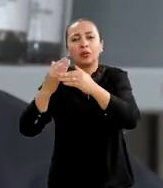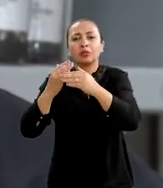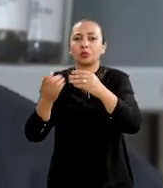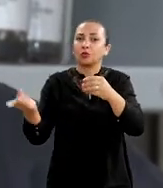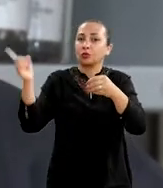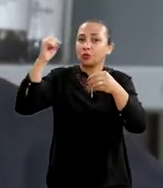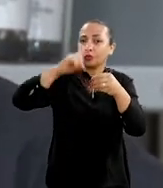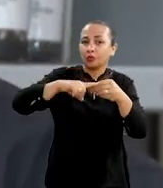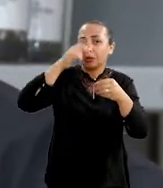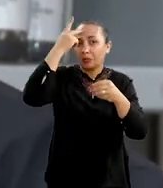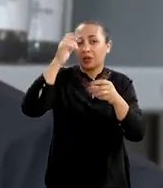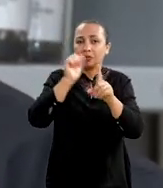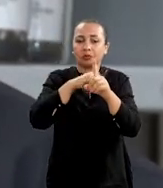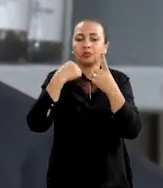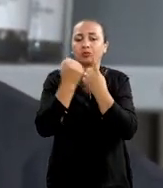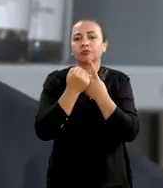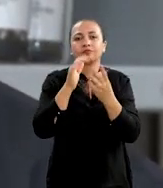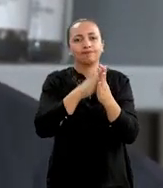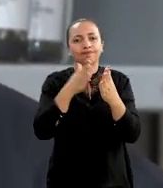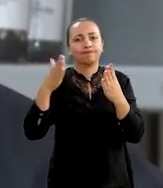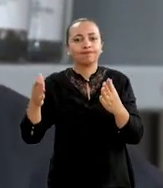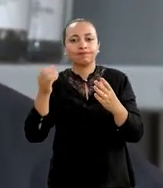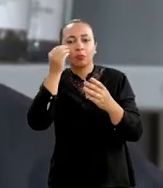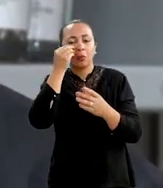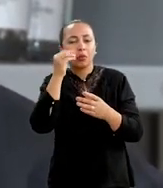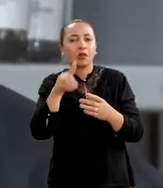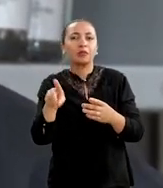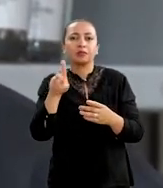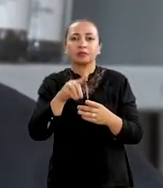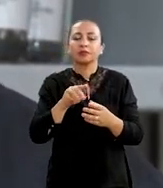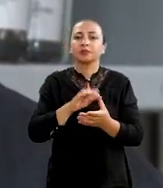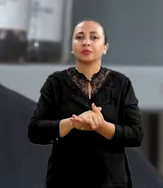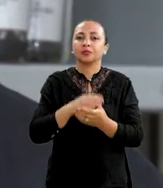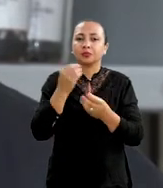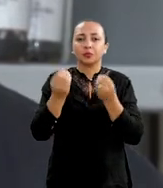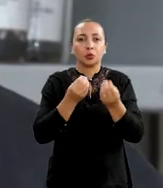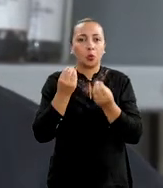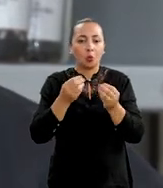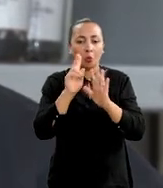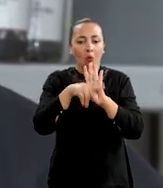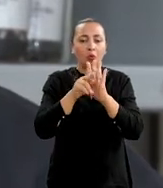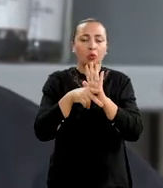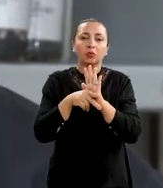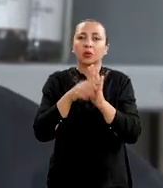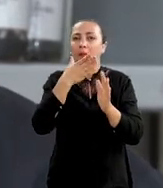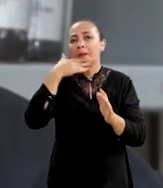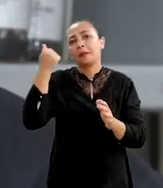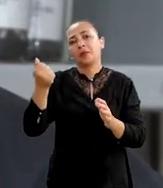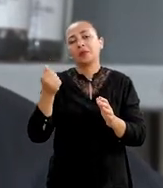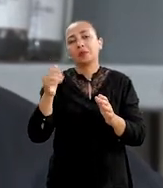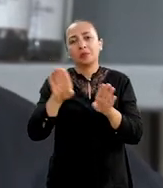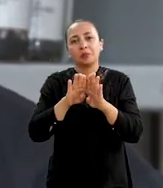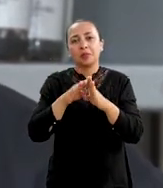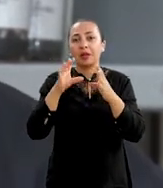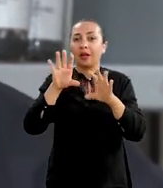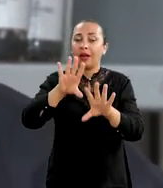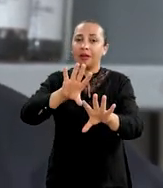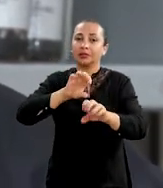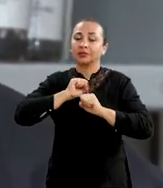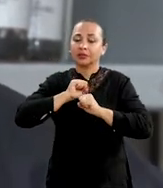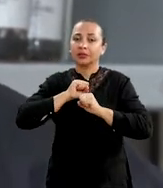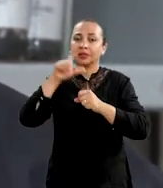social. Então, foi a partir disso e aí a gente foi observando que, com o projeto, isso melhorou a aquisição da leitura,